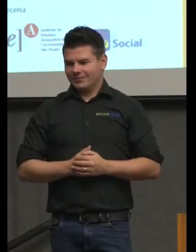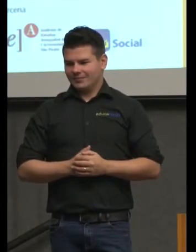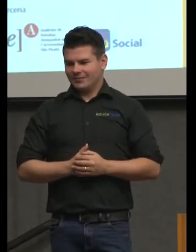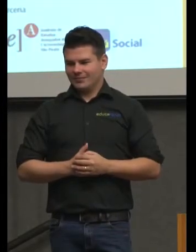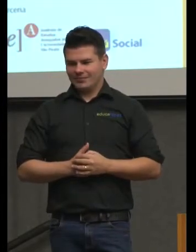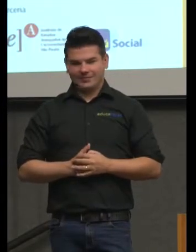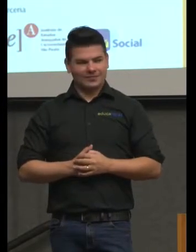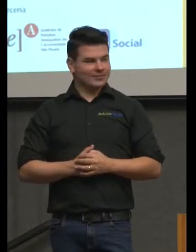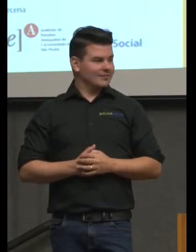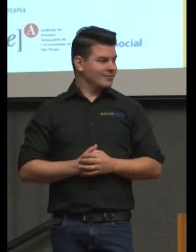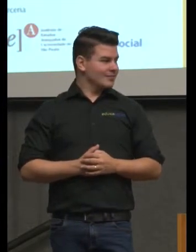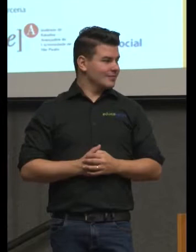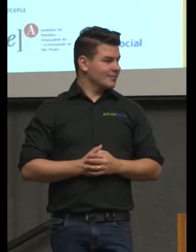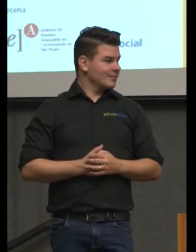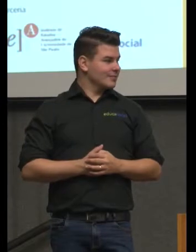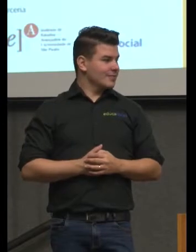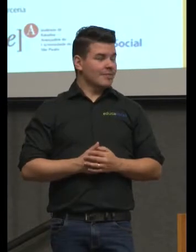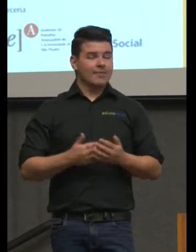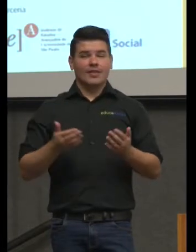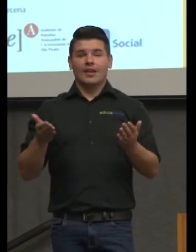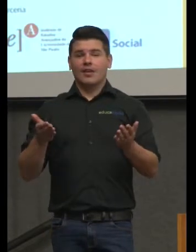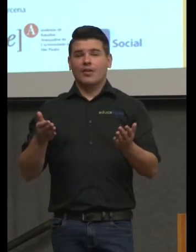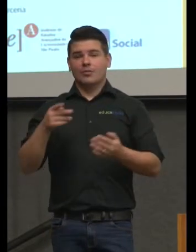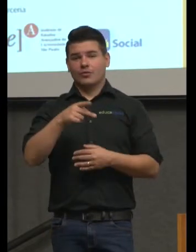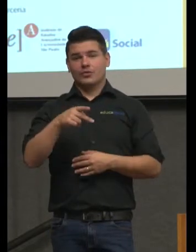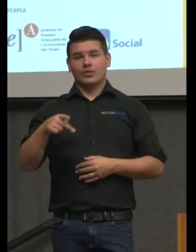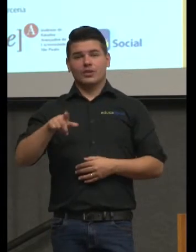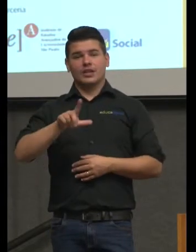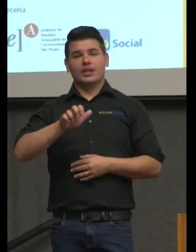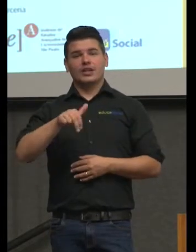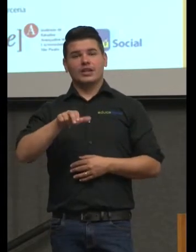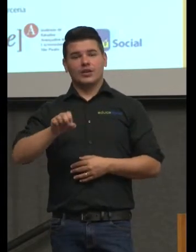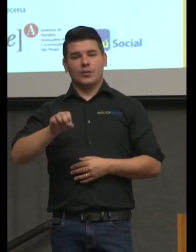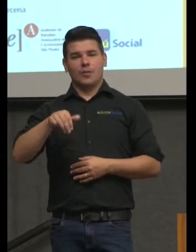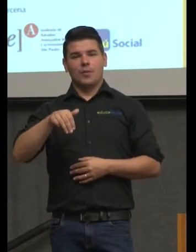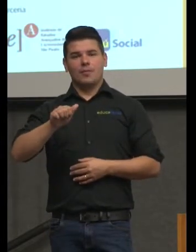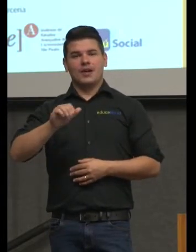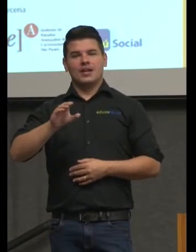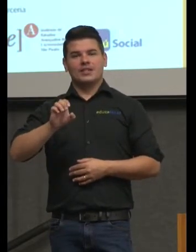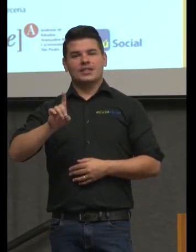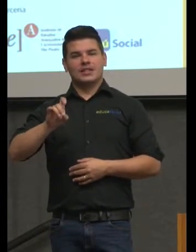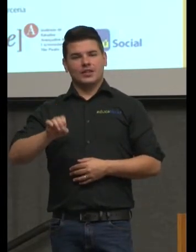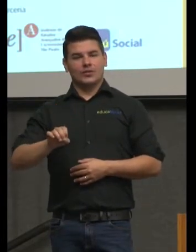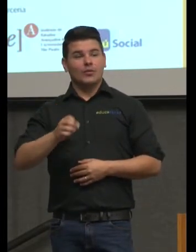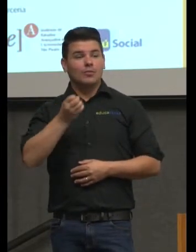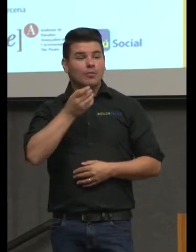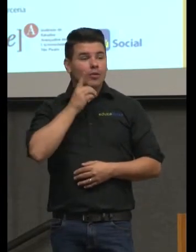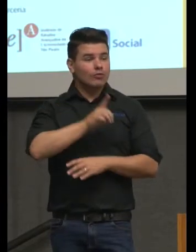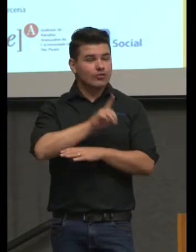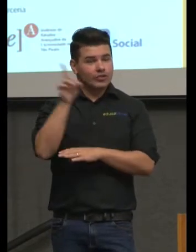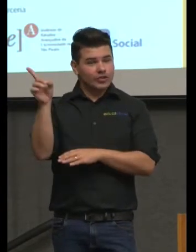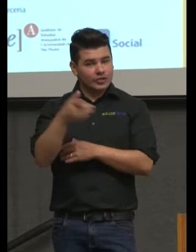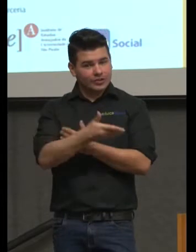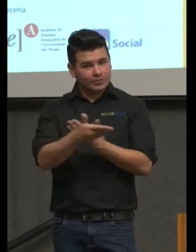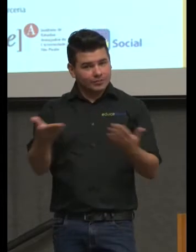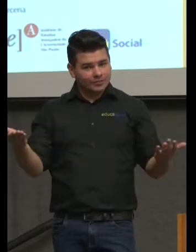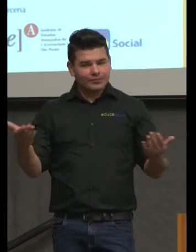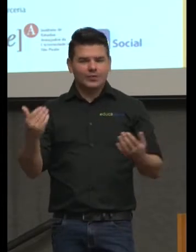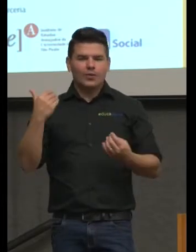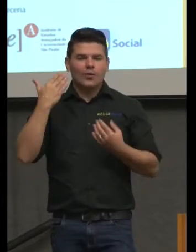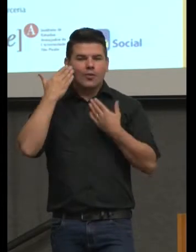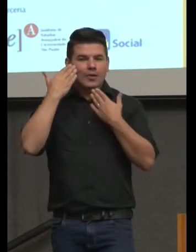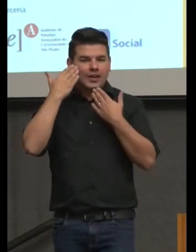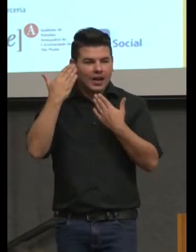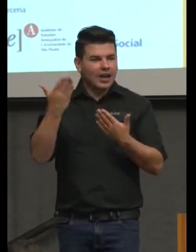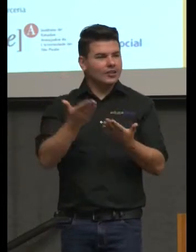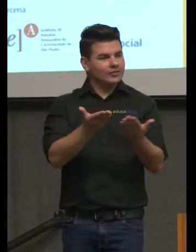passar a palavra ao professor Lino de Macedo bom dia então muito obrigado pela